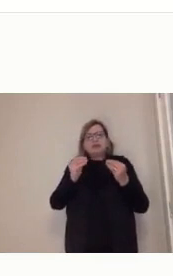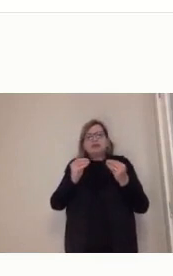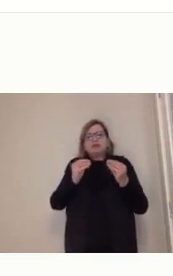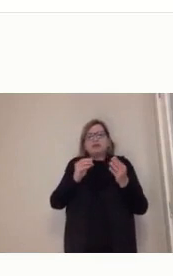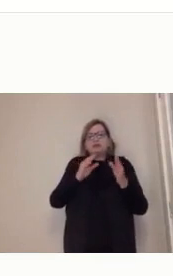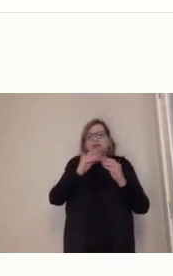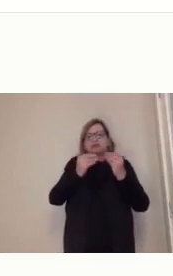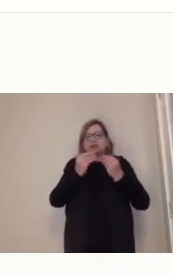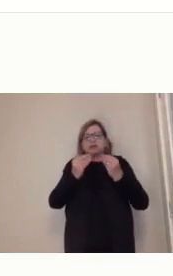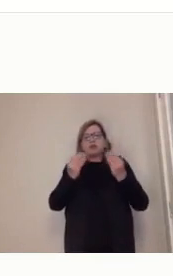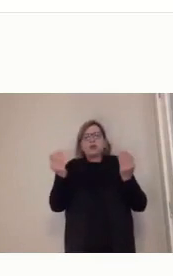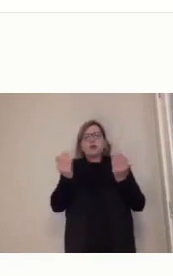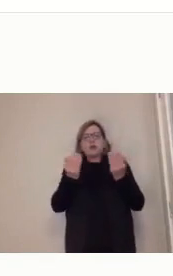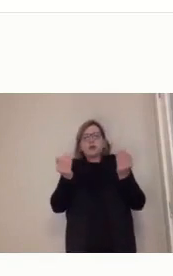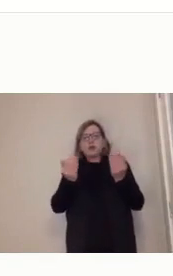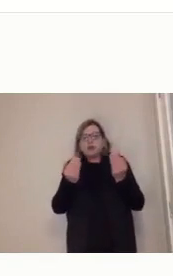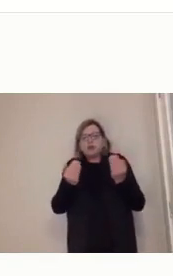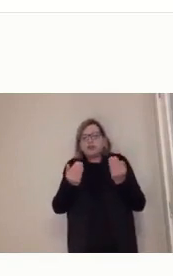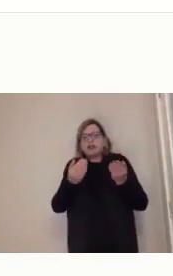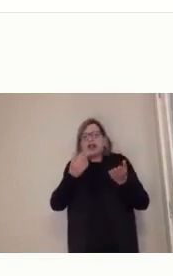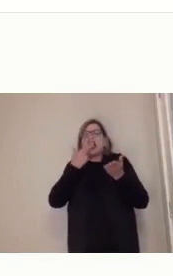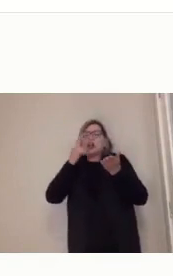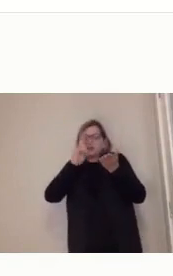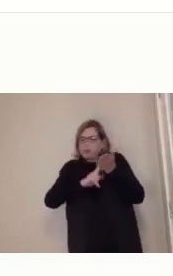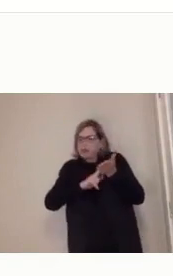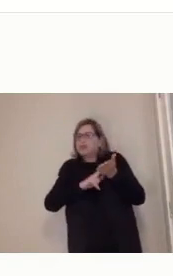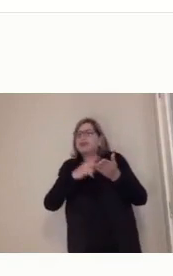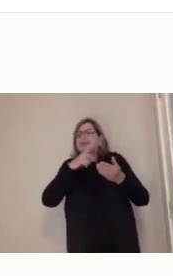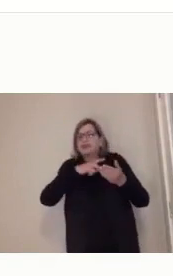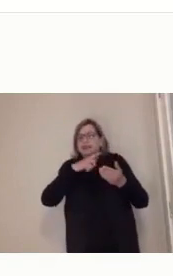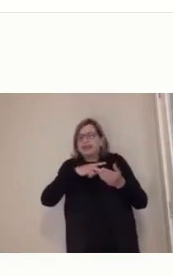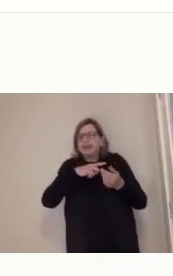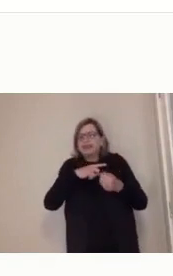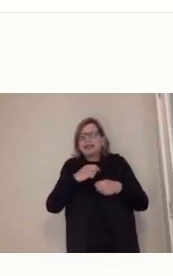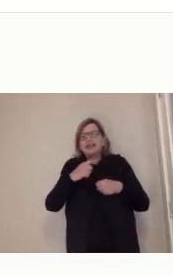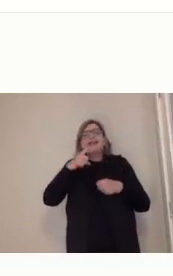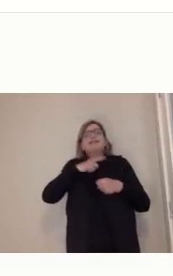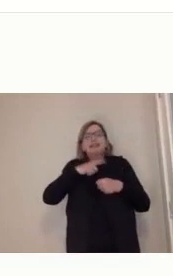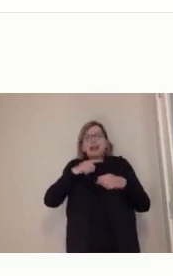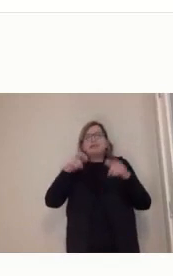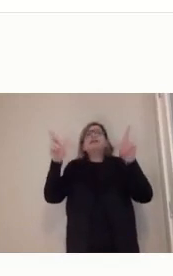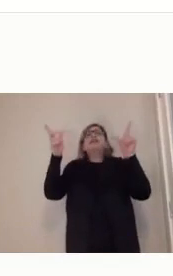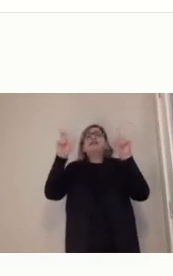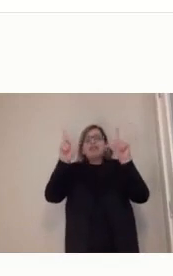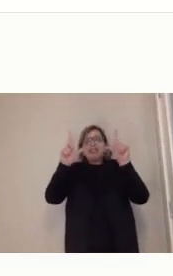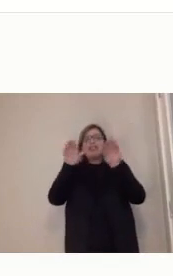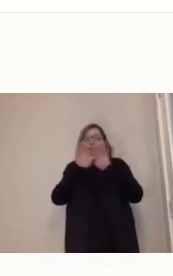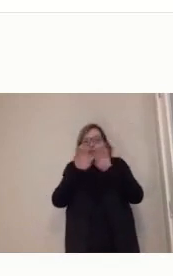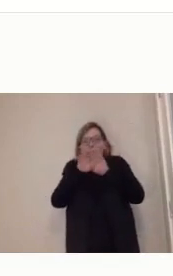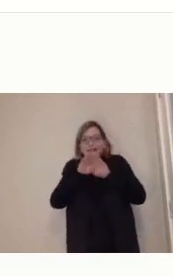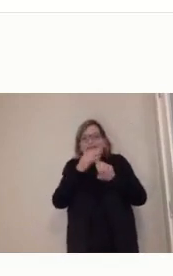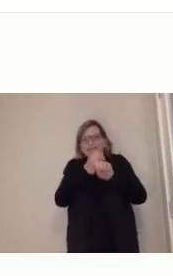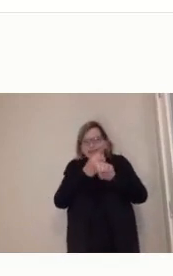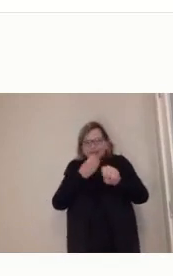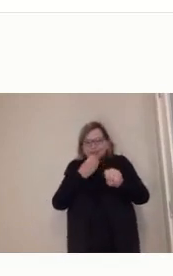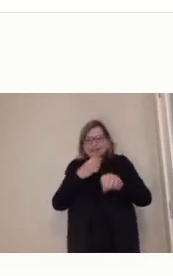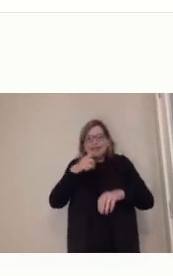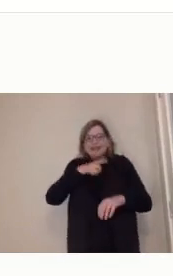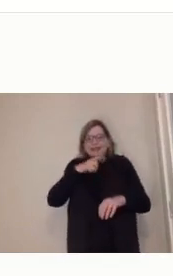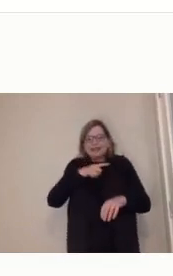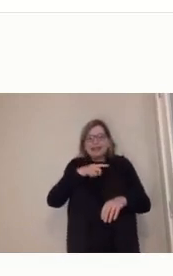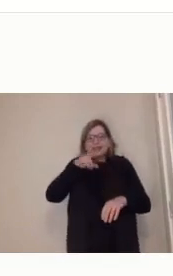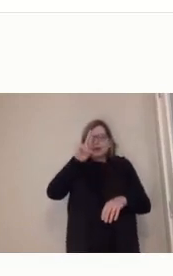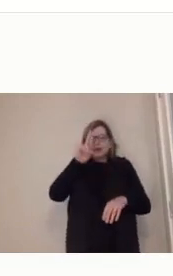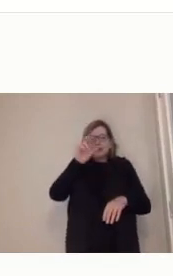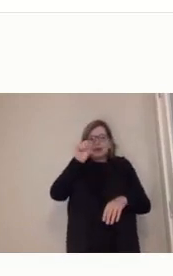Temos. Nós temos universidades abertas? Sim, a UAB é uma universidade aberta, mas não no modelo que a gente tem nos Estados Unidos e na Europa. Existe